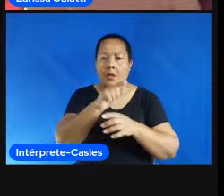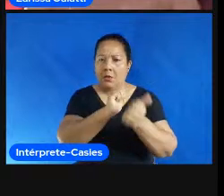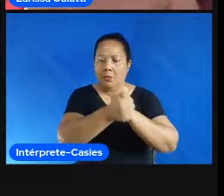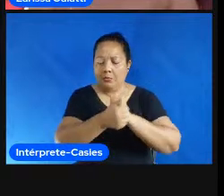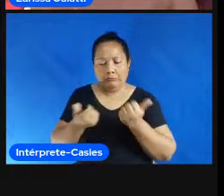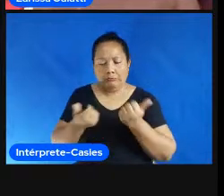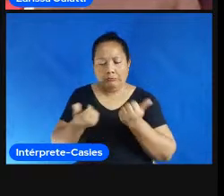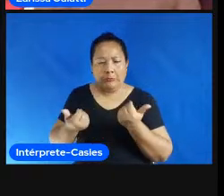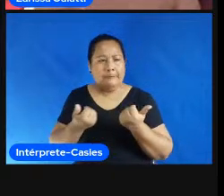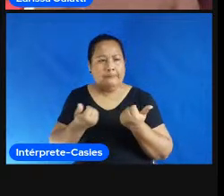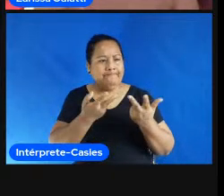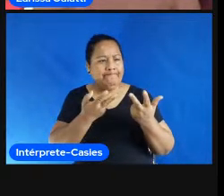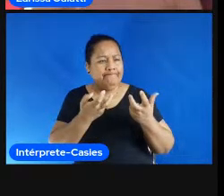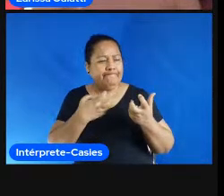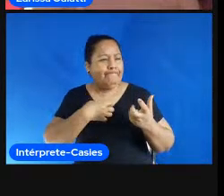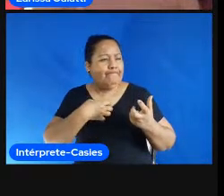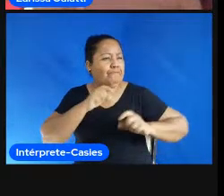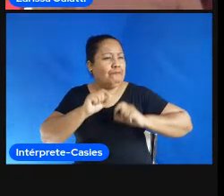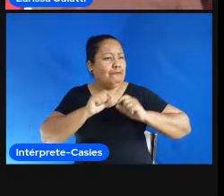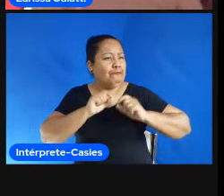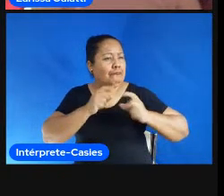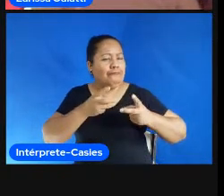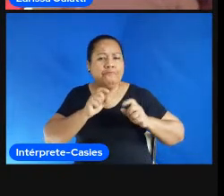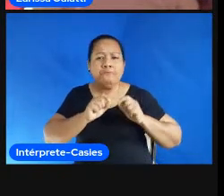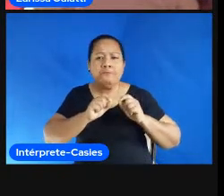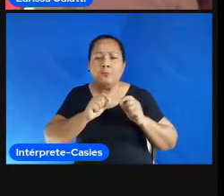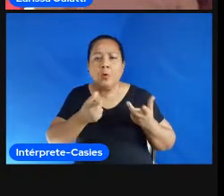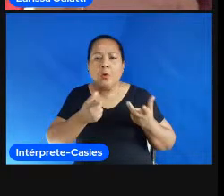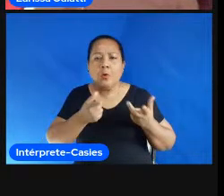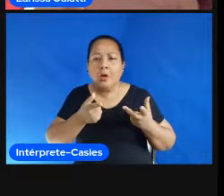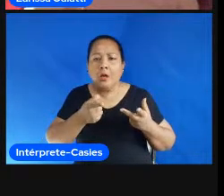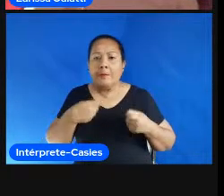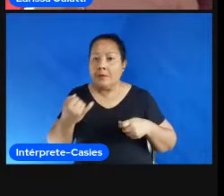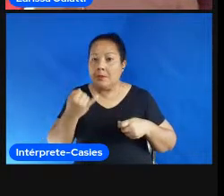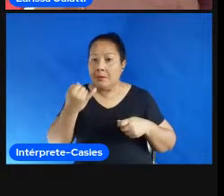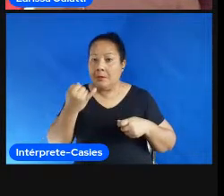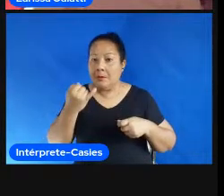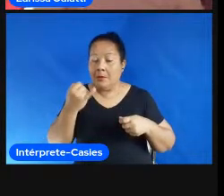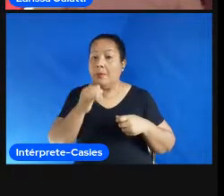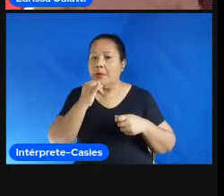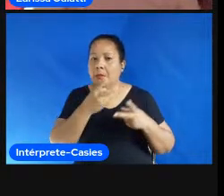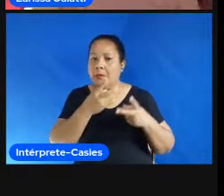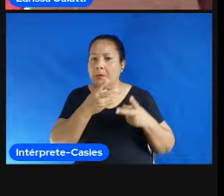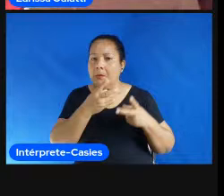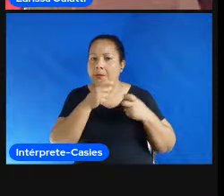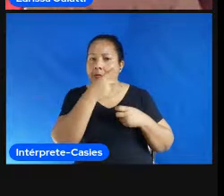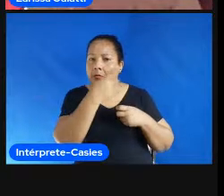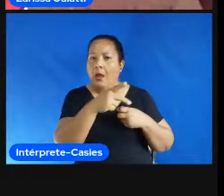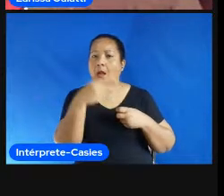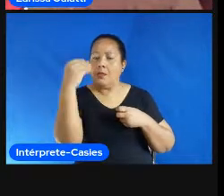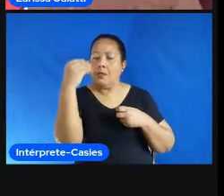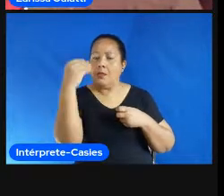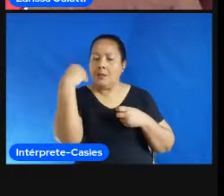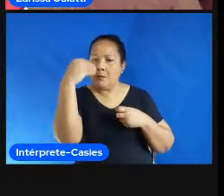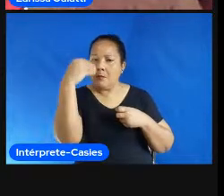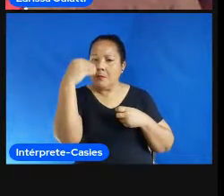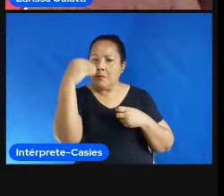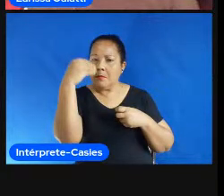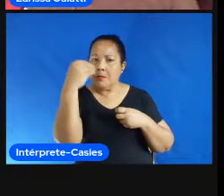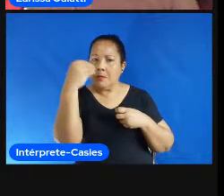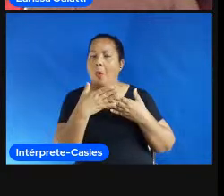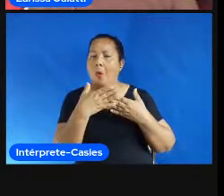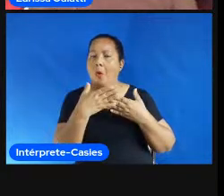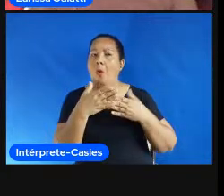sinto que meu treinador ou minha treinadora tinha uma boa experiência uma boa forma de se relacionar comigo o esporte foi uma coisa boa para mim